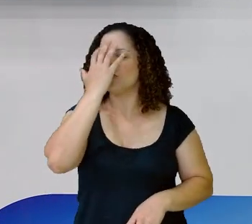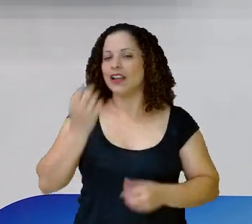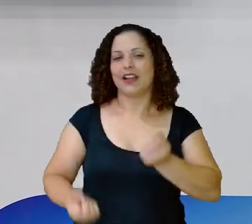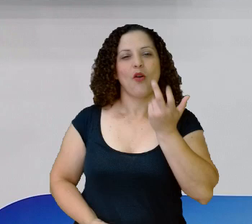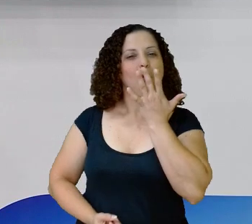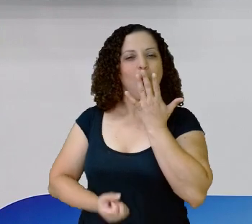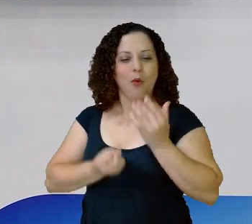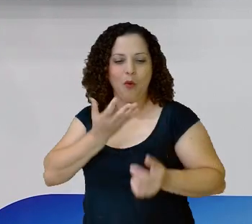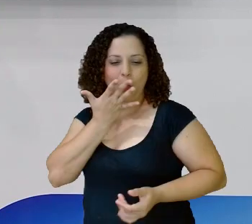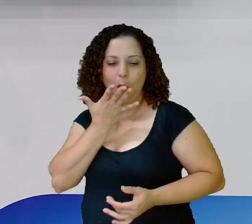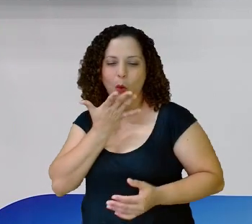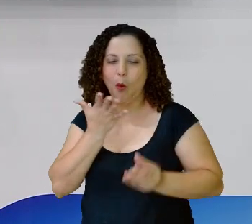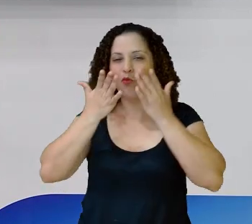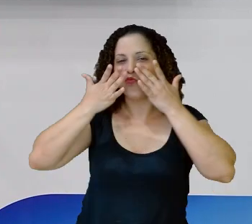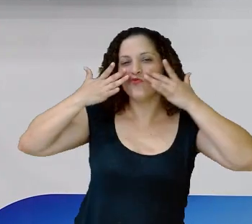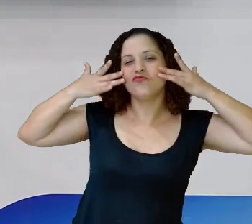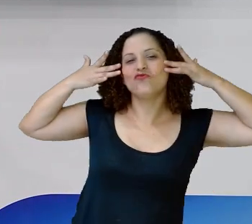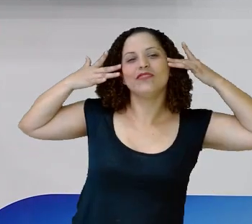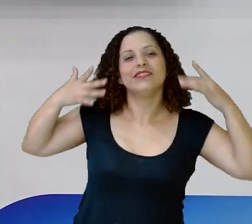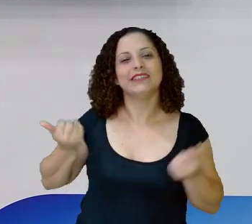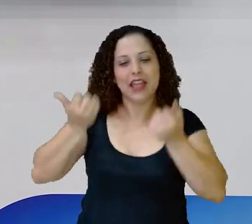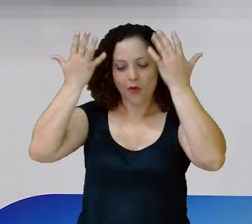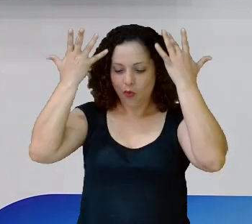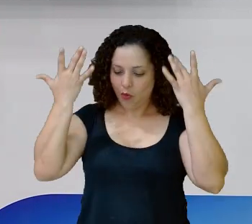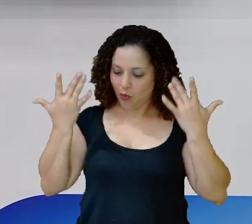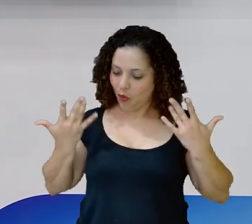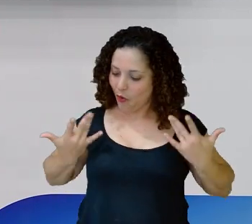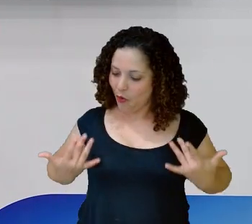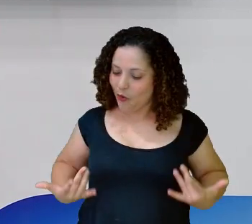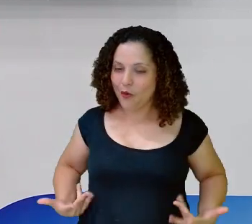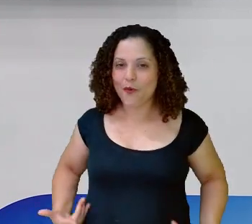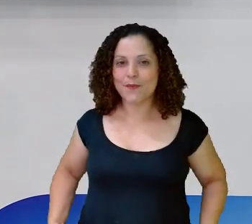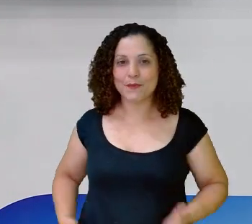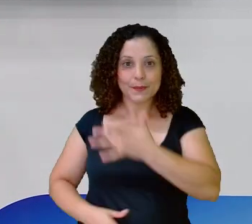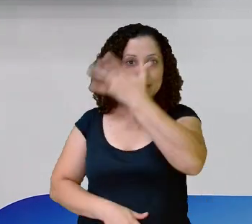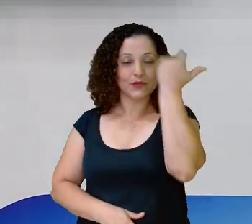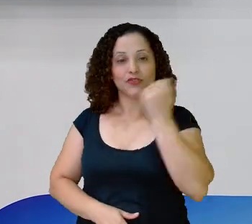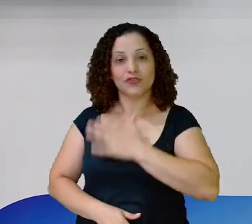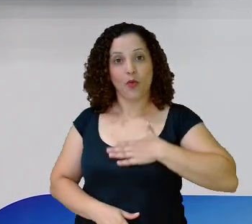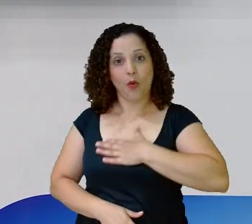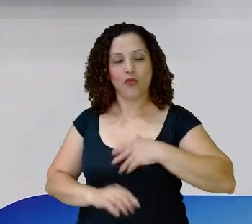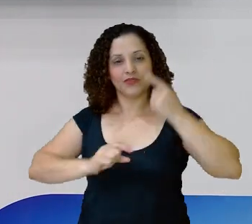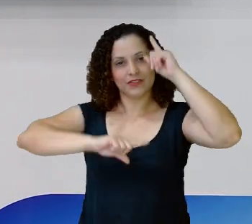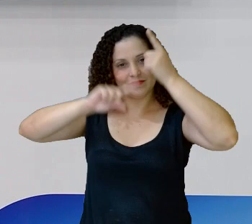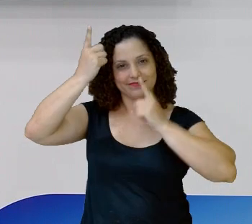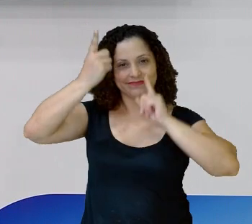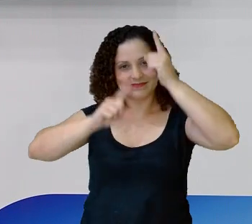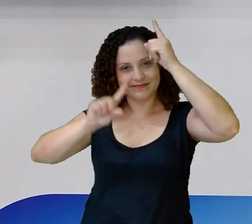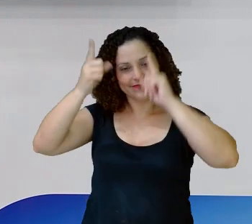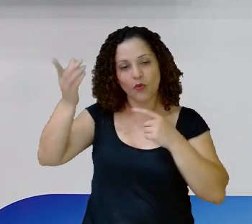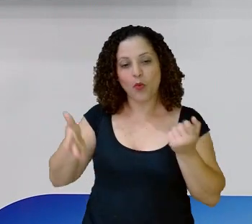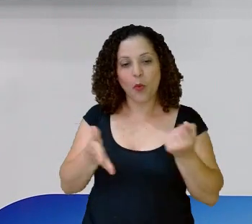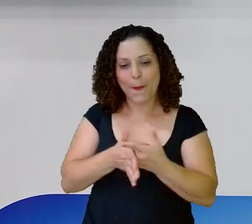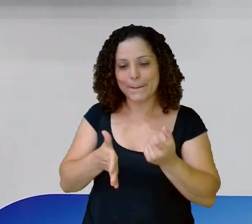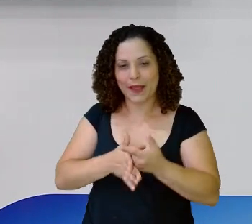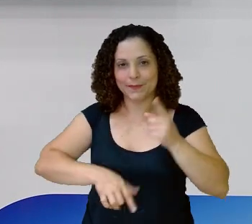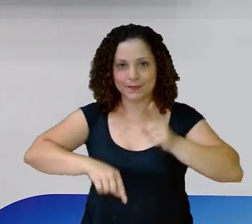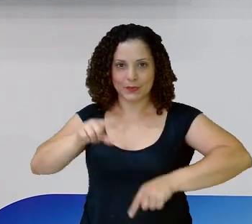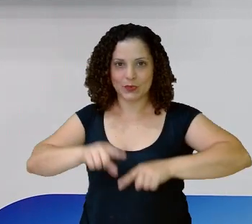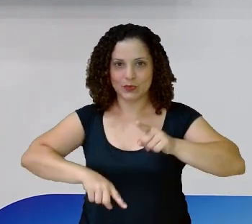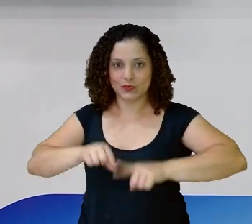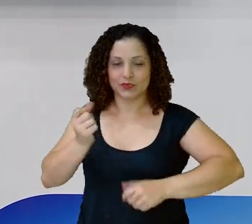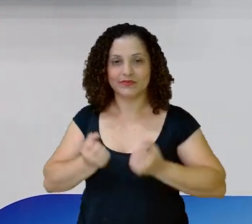Se enfeitar Aí São as fantasias Quem curte Então Compra esses Adereços De